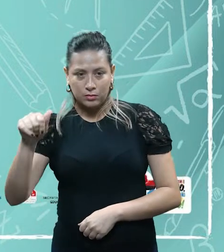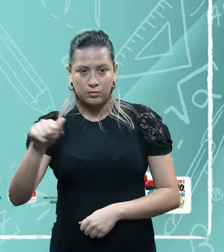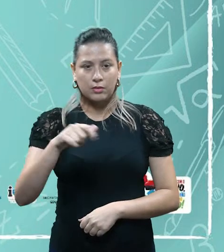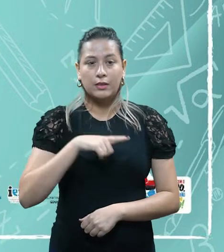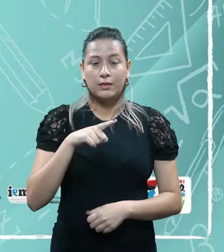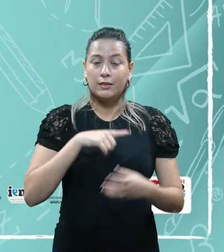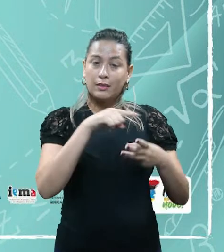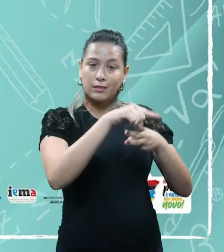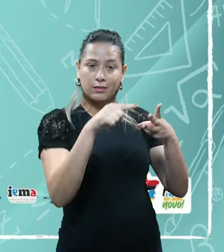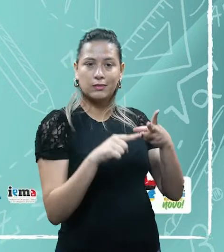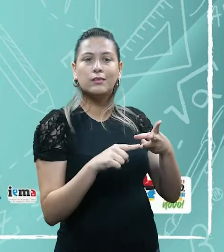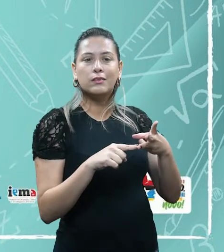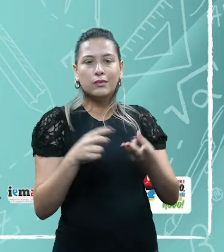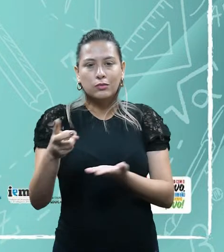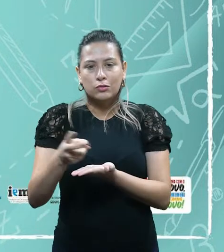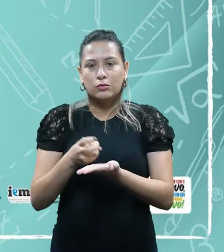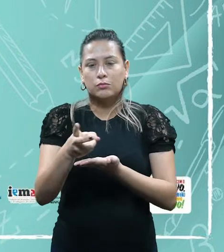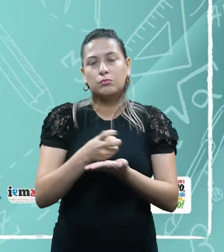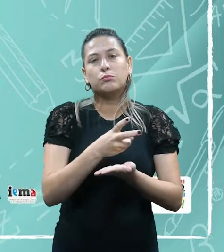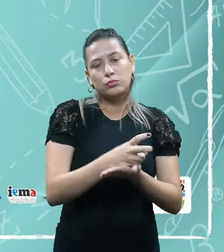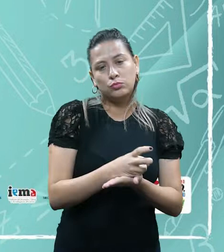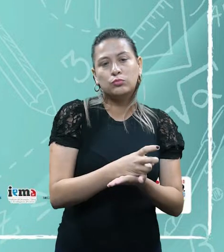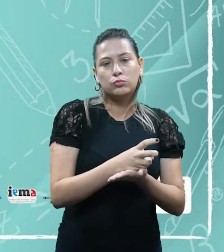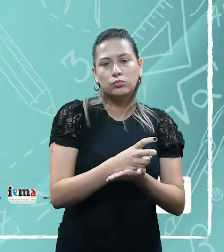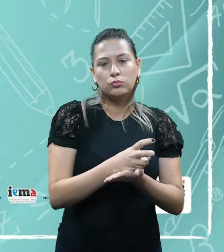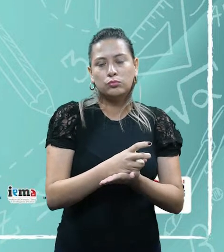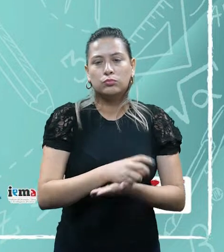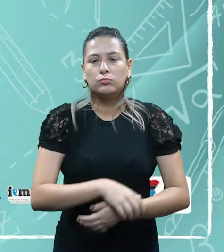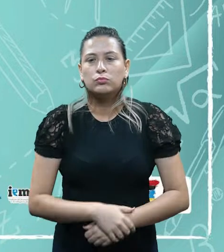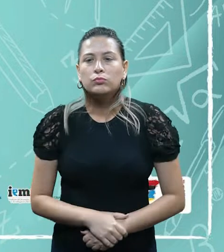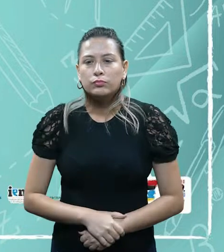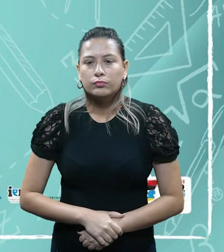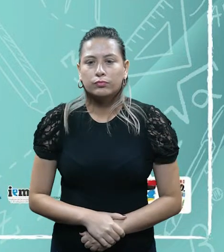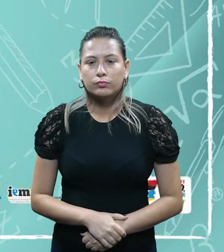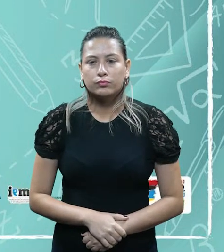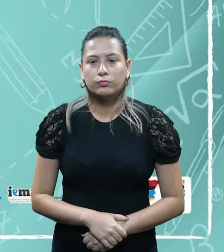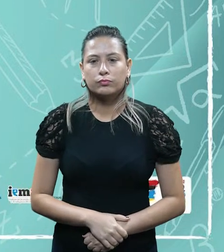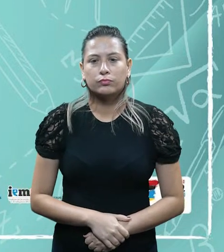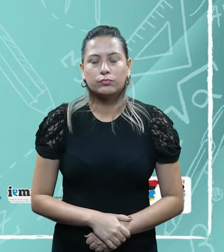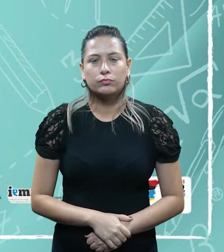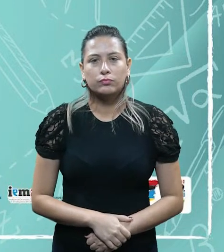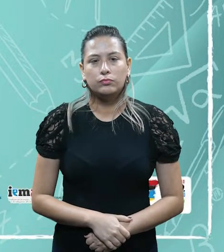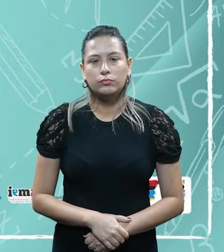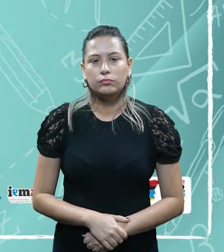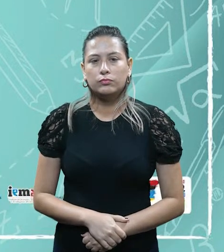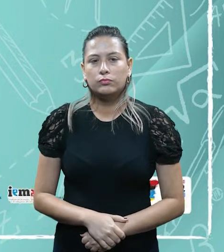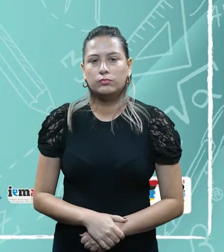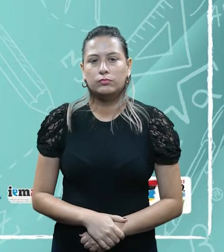há apenas três espécies tributárias, que é justamente os impostos, as taxas, né, e as contribuições de melhoria,